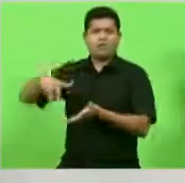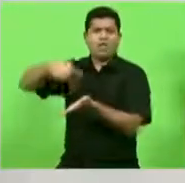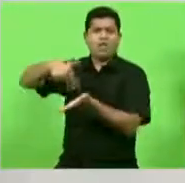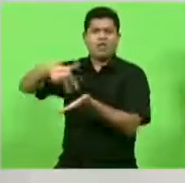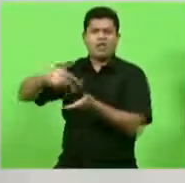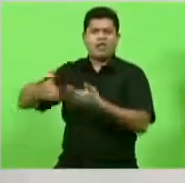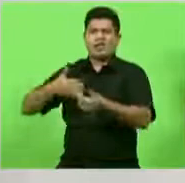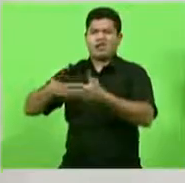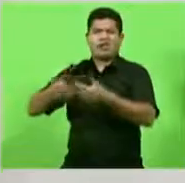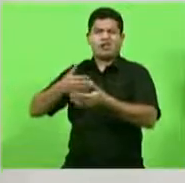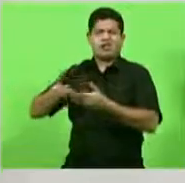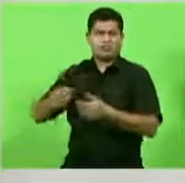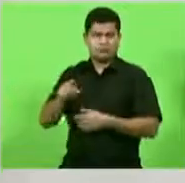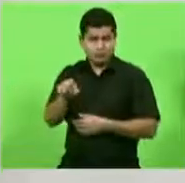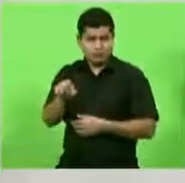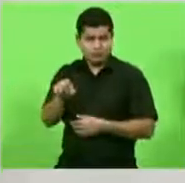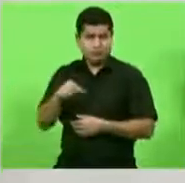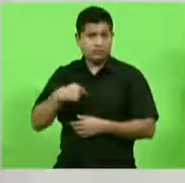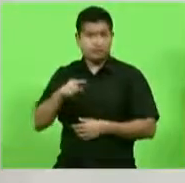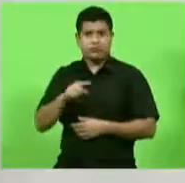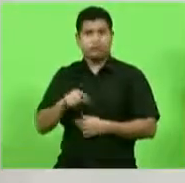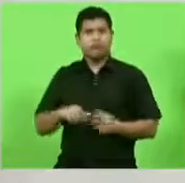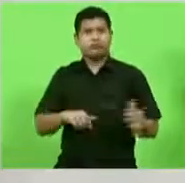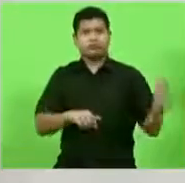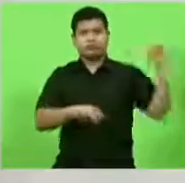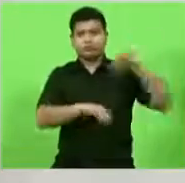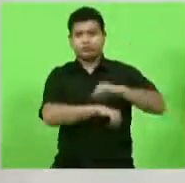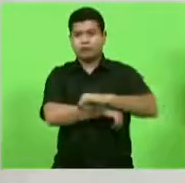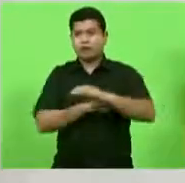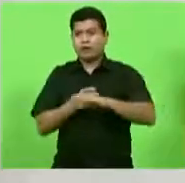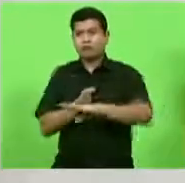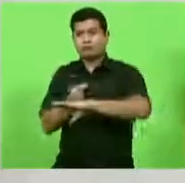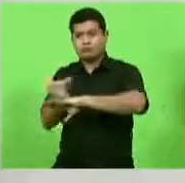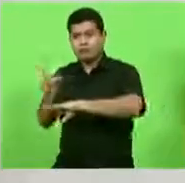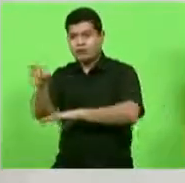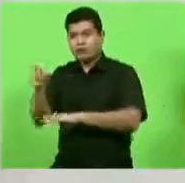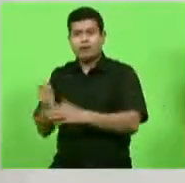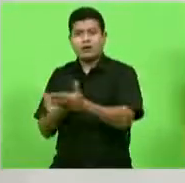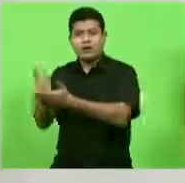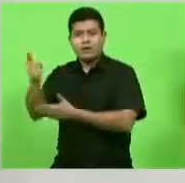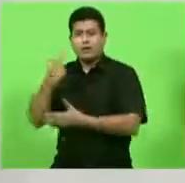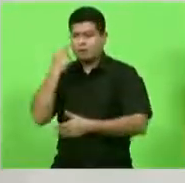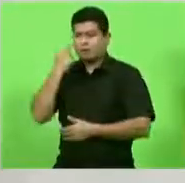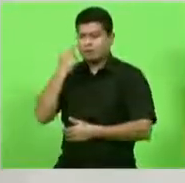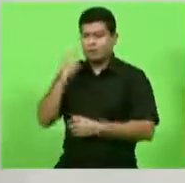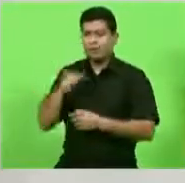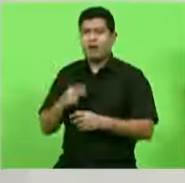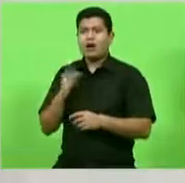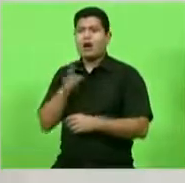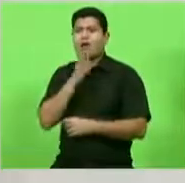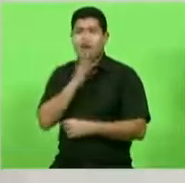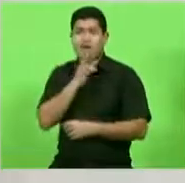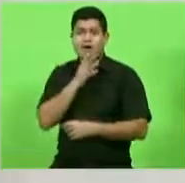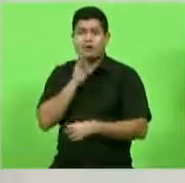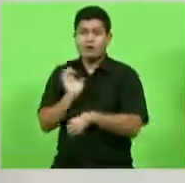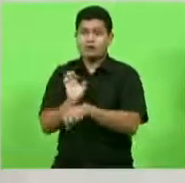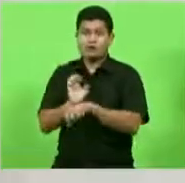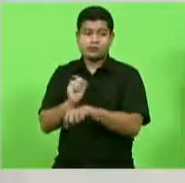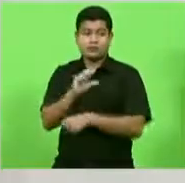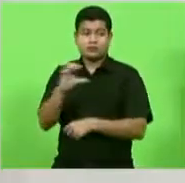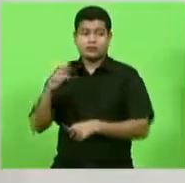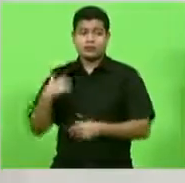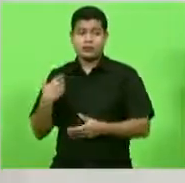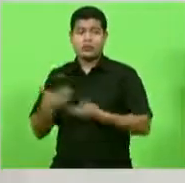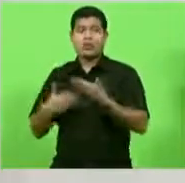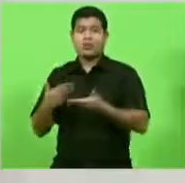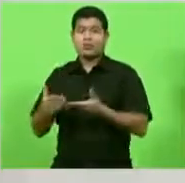tocando? O sujeito, ele desce do aeroporto de manhã, ele vai lá, compra, investe, conhece o Estado de Santa Catarina, mantém esse elo de